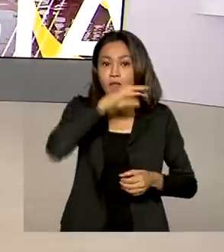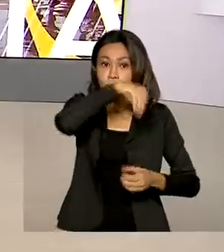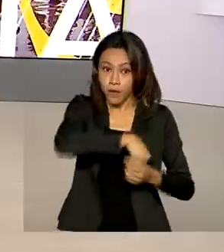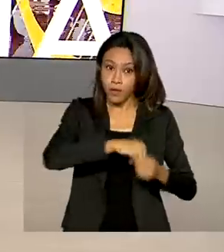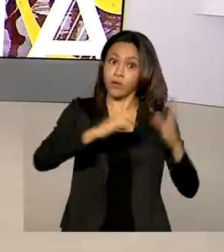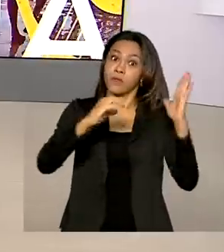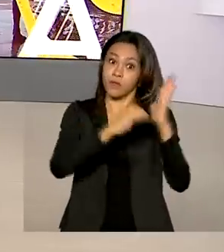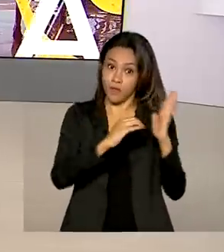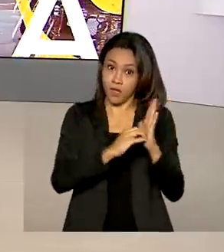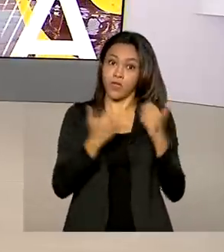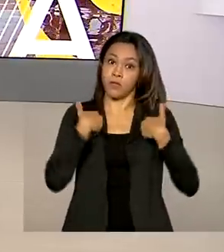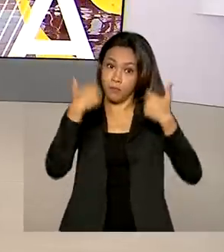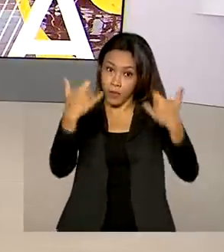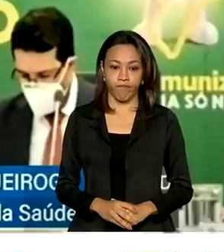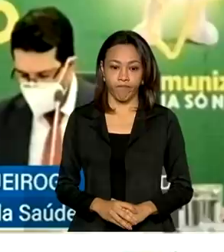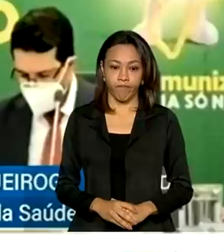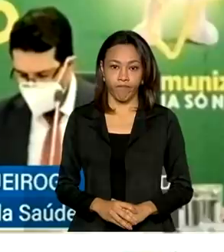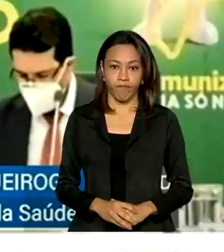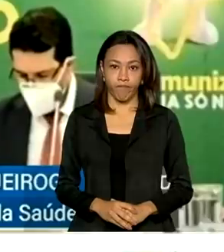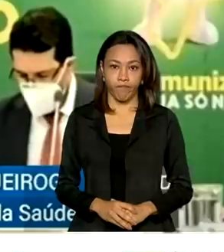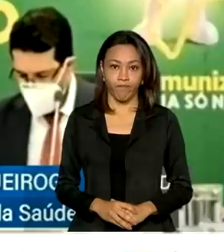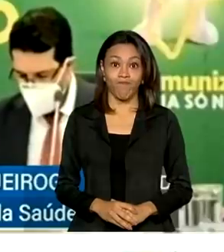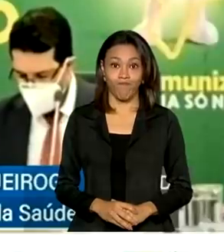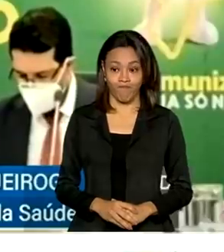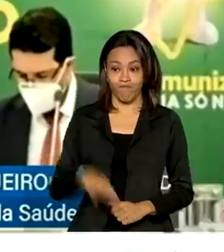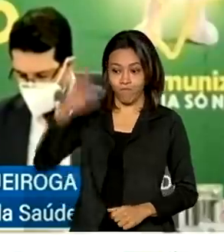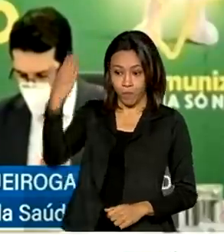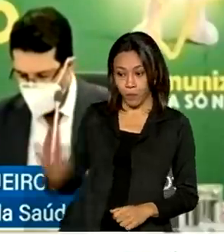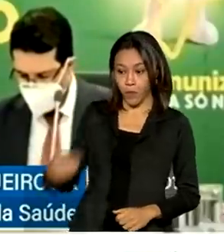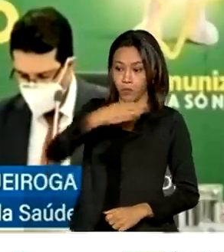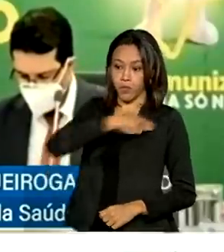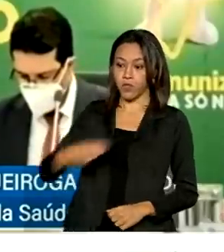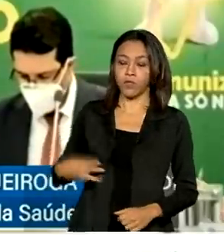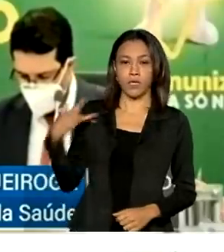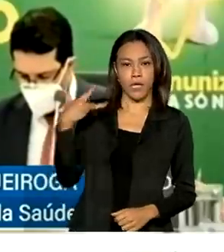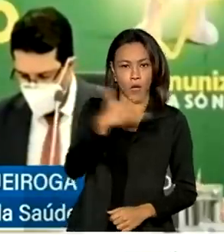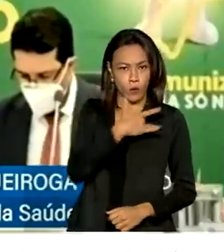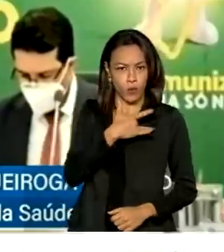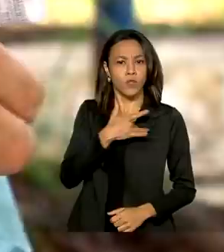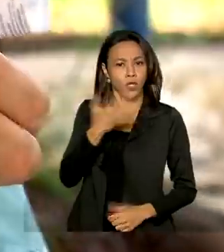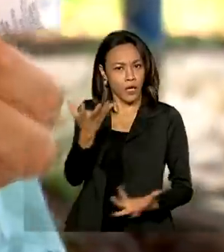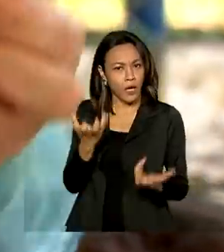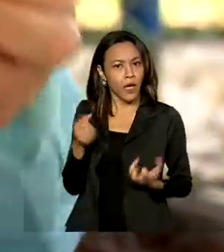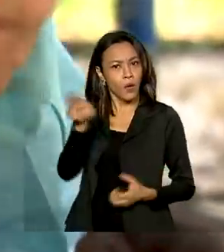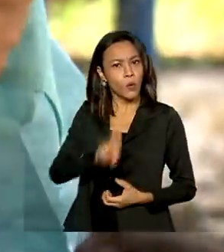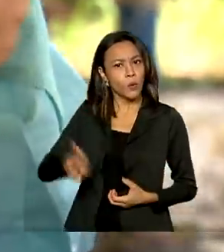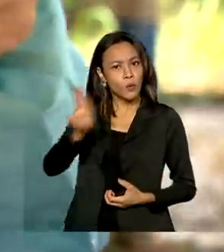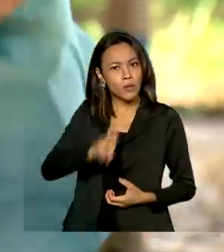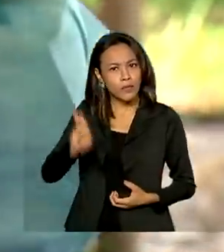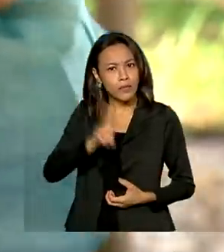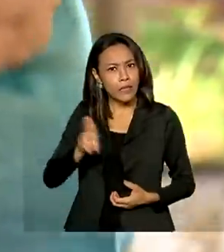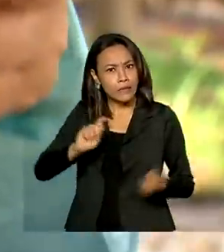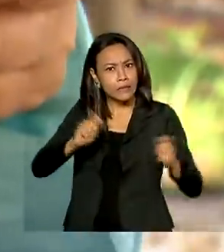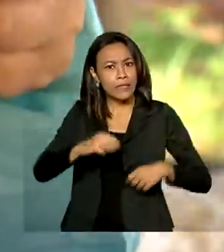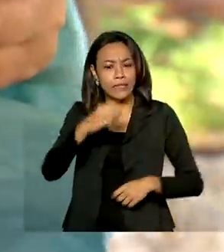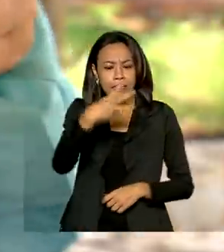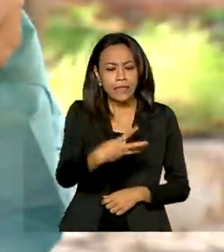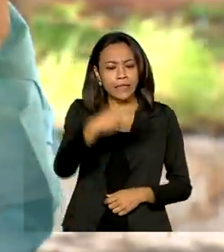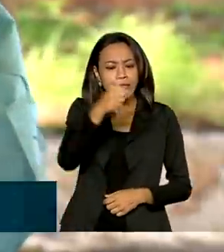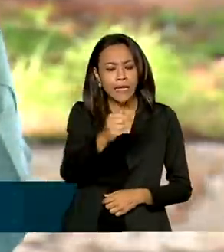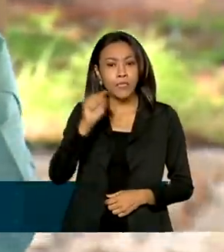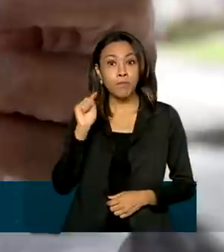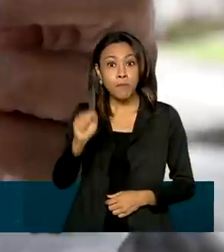medidas de enfrentamento à pandemia. O ministro da Saúde quer usar toda a capacidade das 37 mil salas de